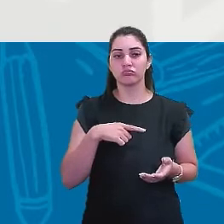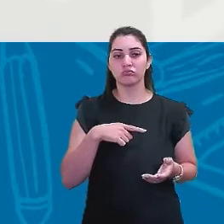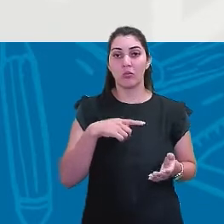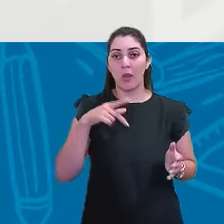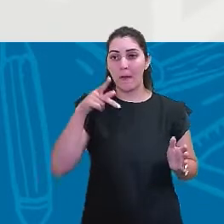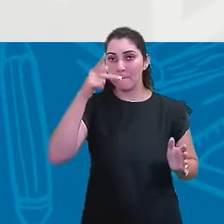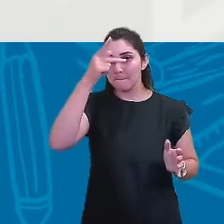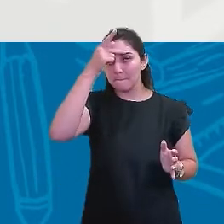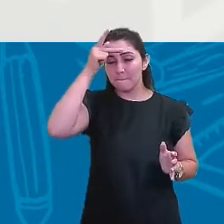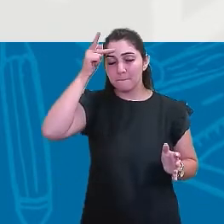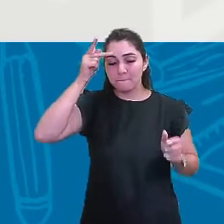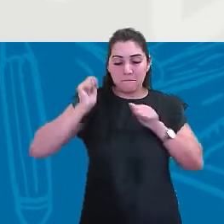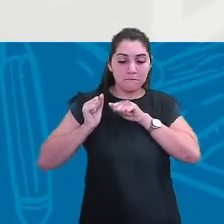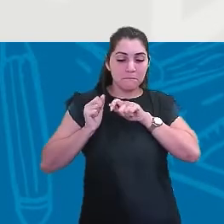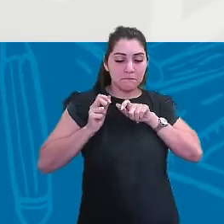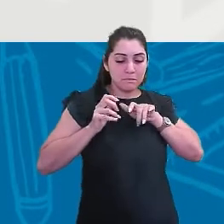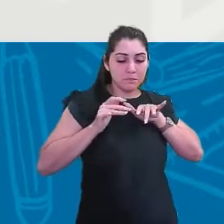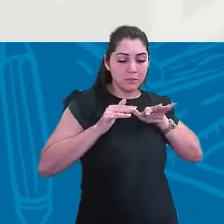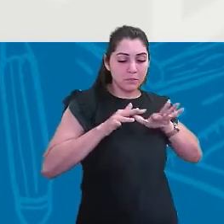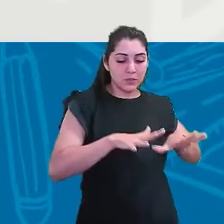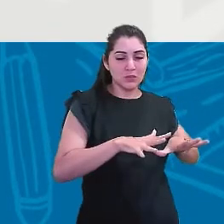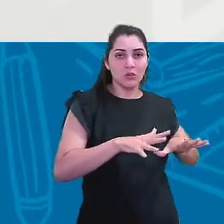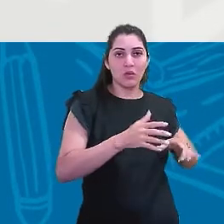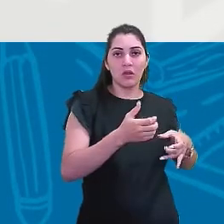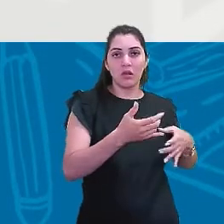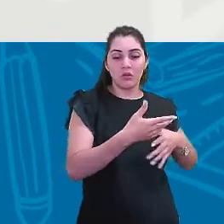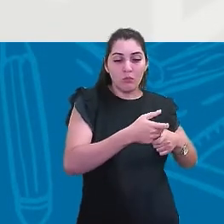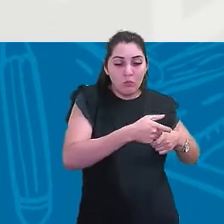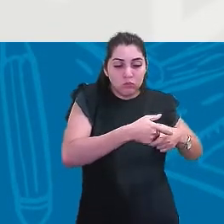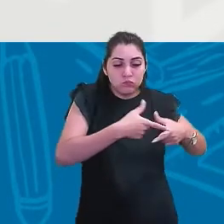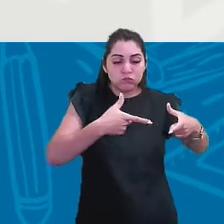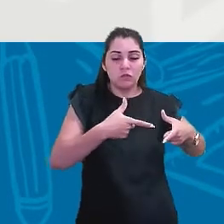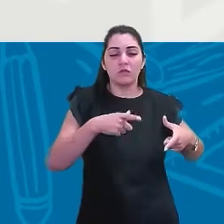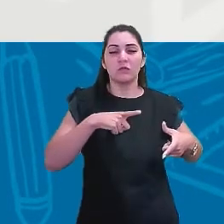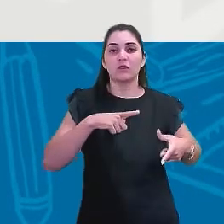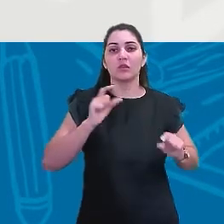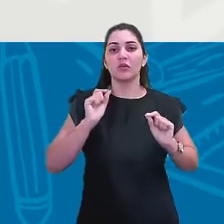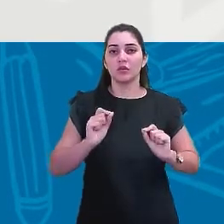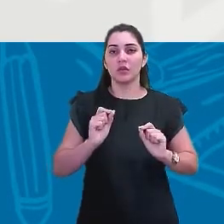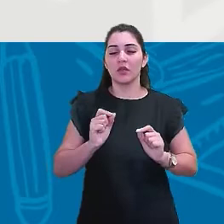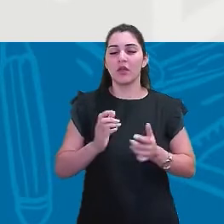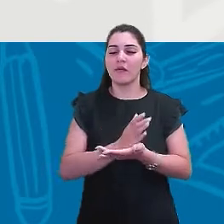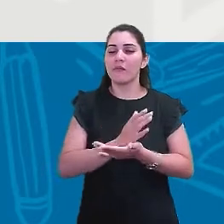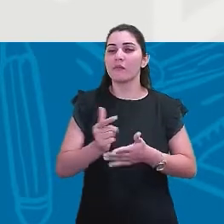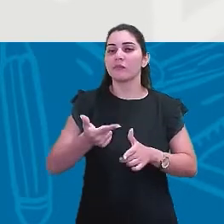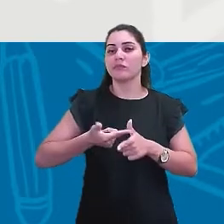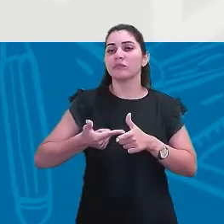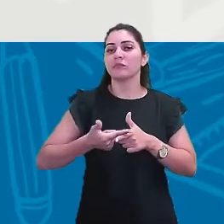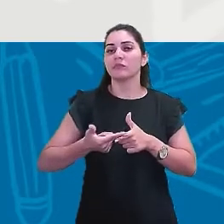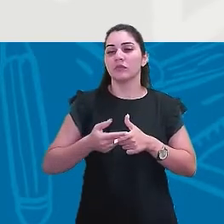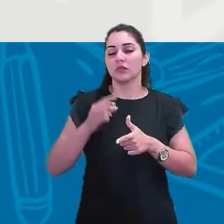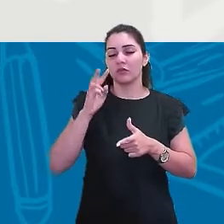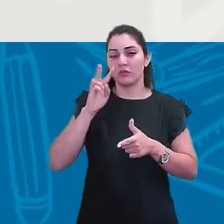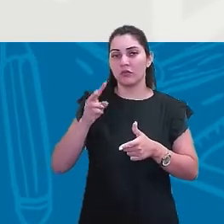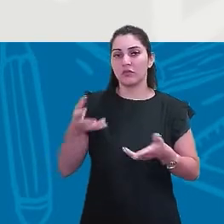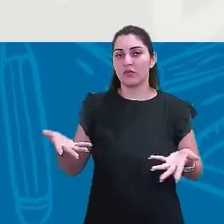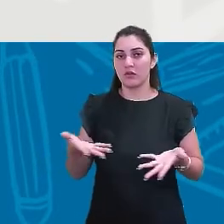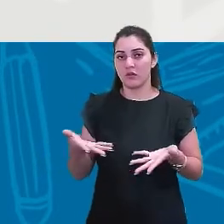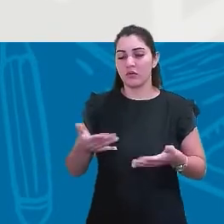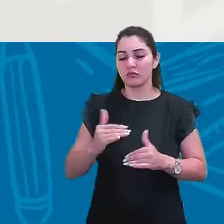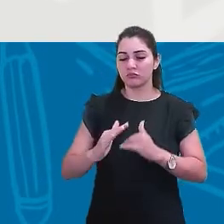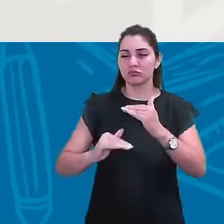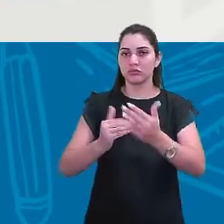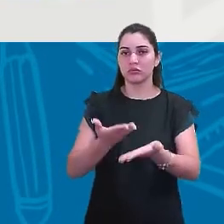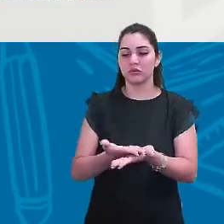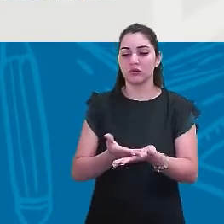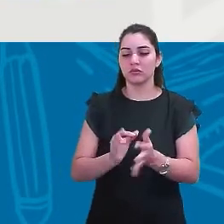macrocefalia urbana, o inchaço das cidades, que vai ocasionar alguns problemas. E é o que a gente vai ver agora no decorrer